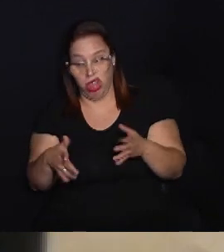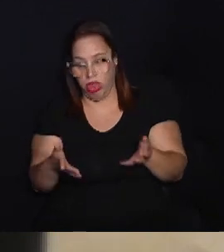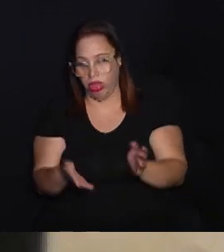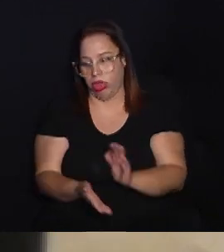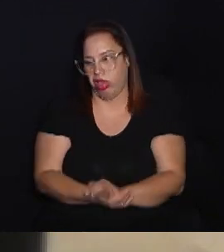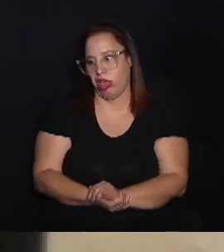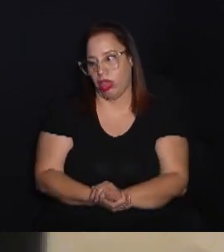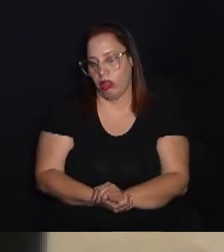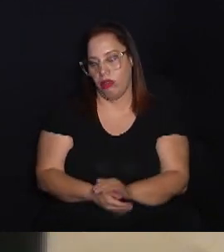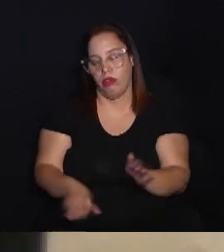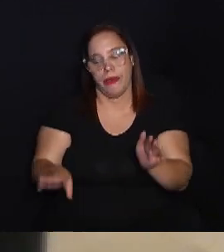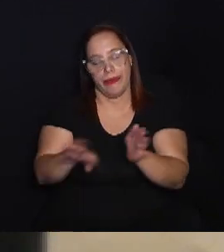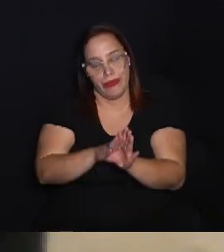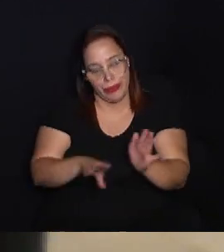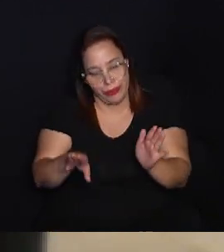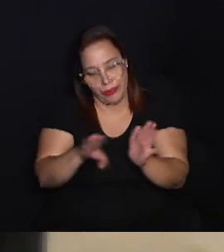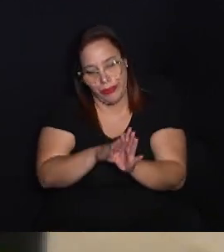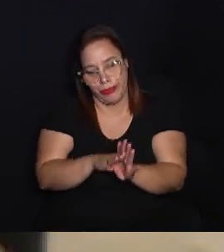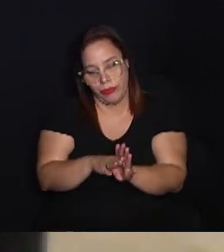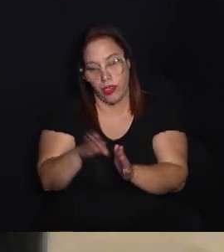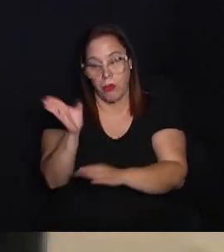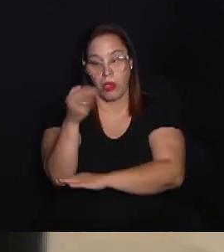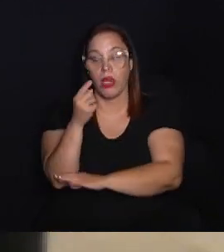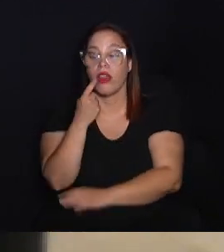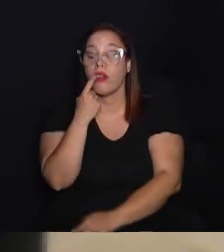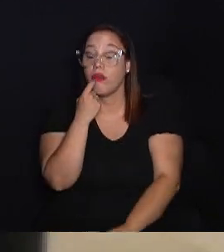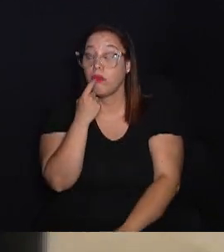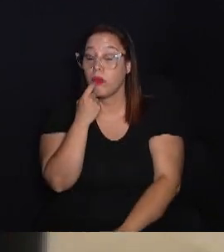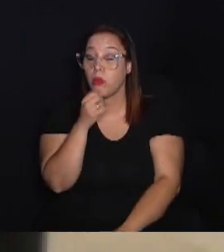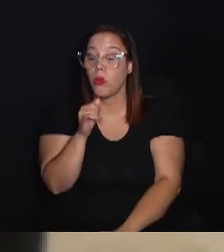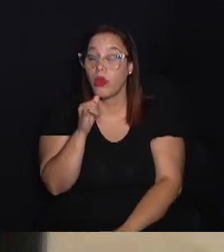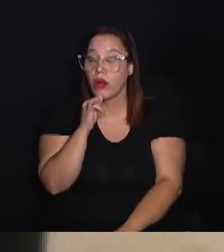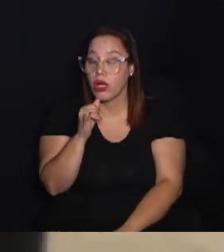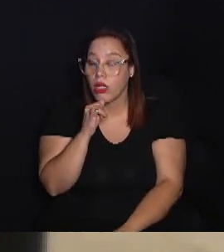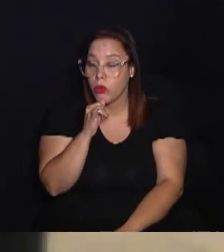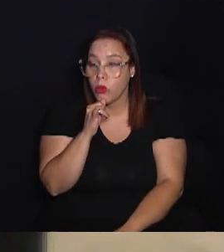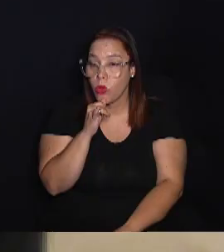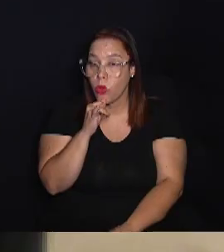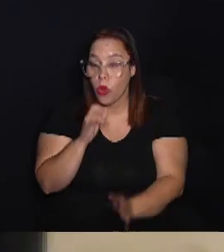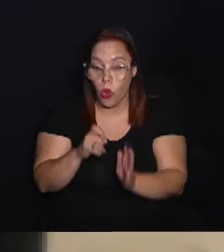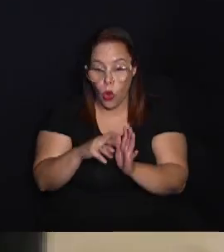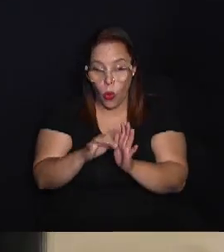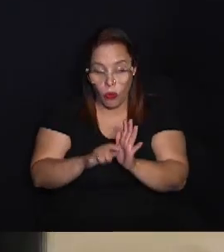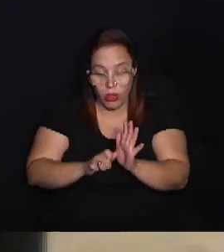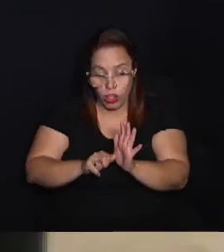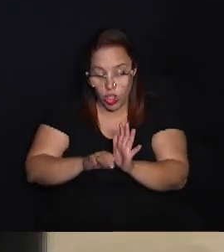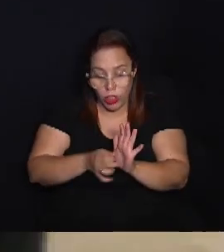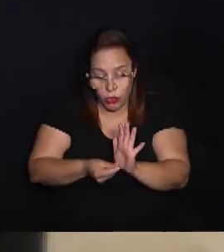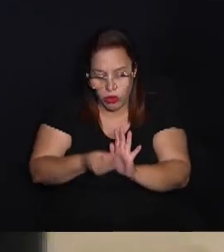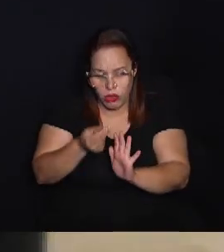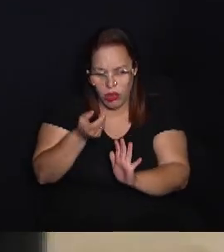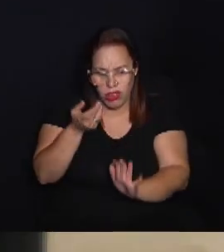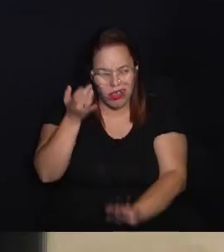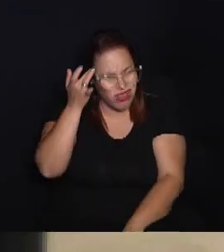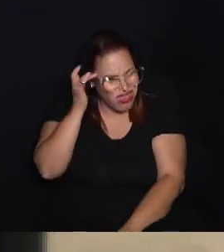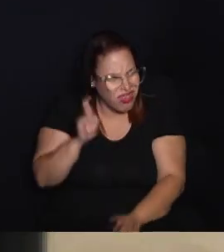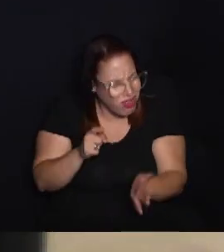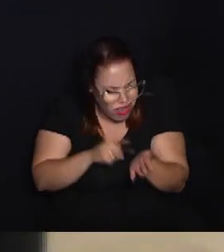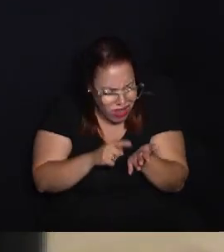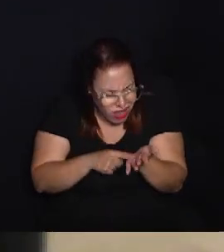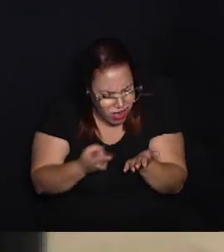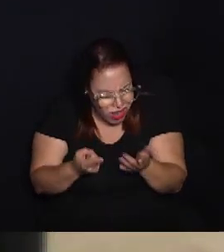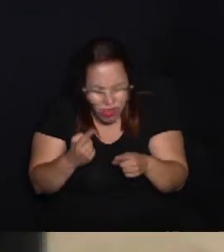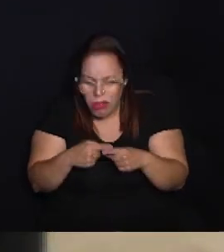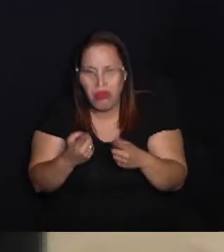maior nisso daí, é onde entram as bandeiras vermelhas, por exemplo, da companhia de água, aí sua conta de água vem muito maior e você não entende o